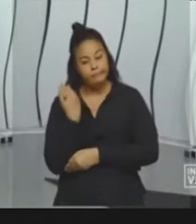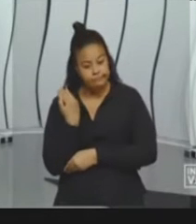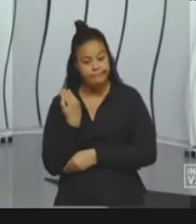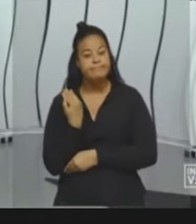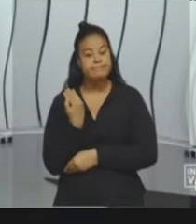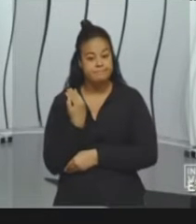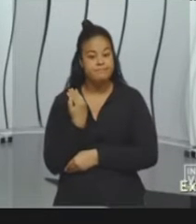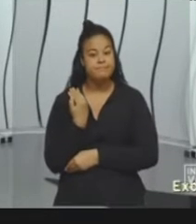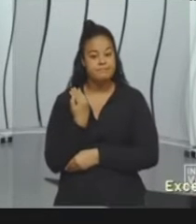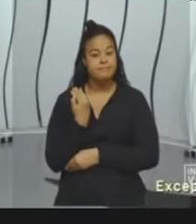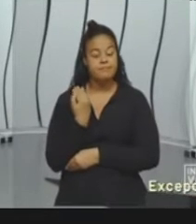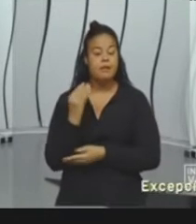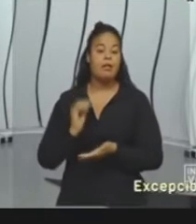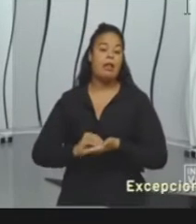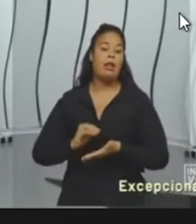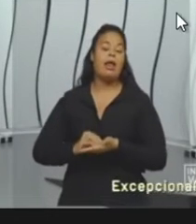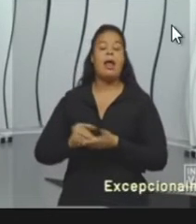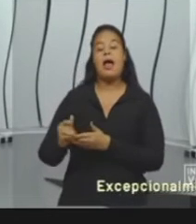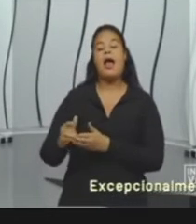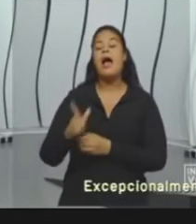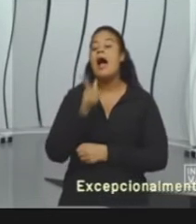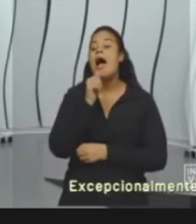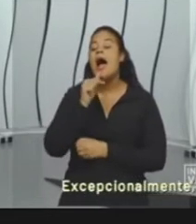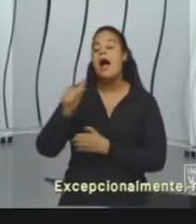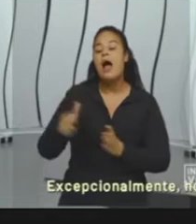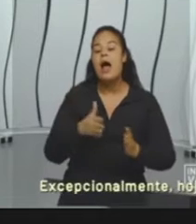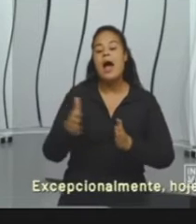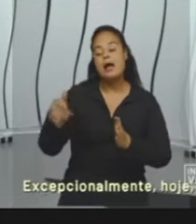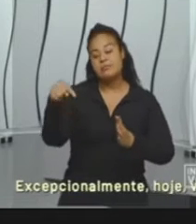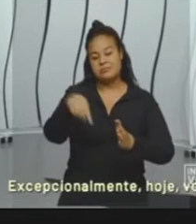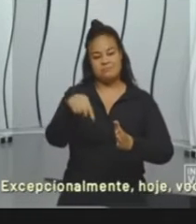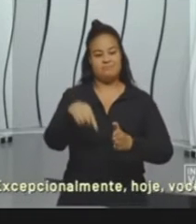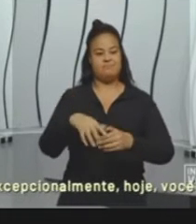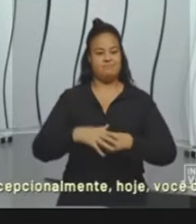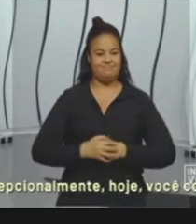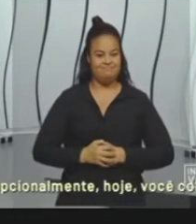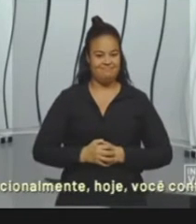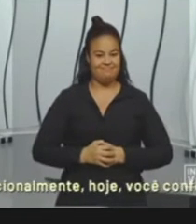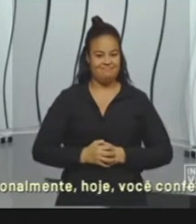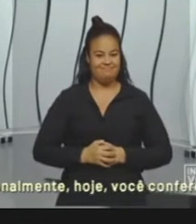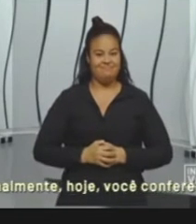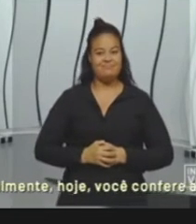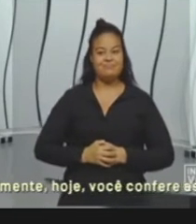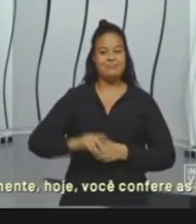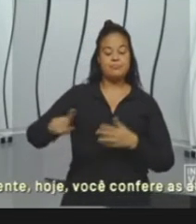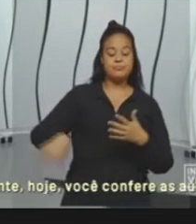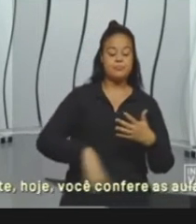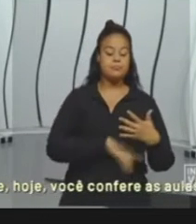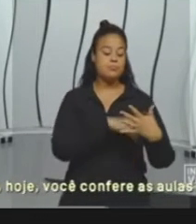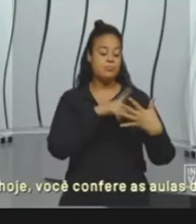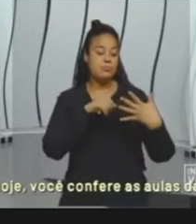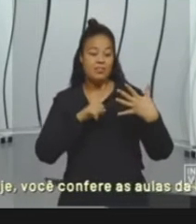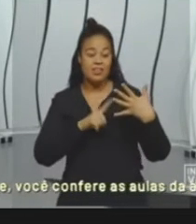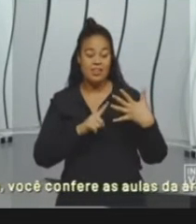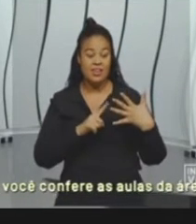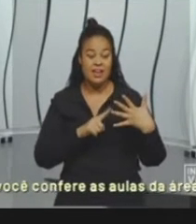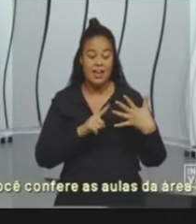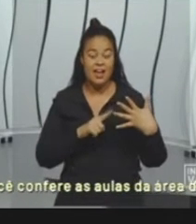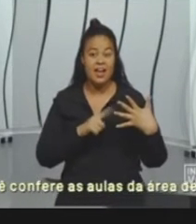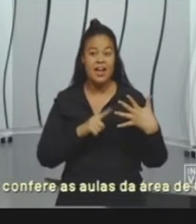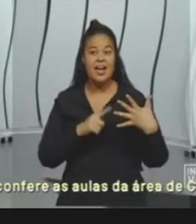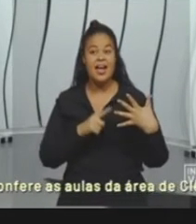Energia de biomassa. Olha só, a gente está ficando cada vez mais moderno aqui. Estamos começando a falar de coisas que até não